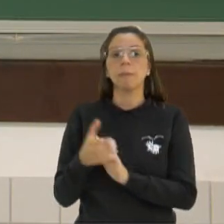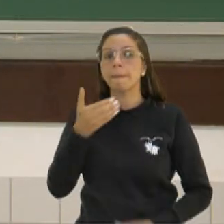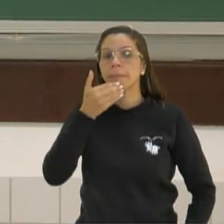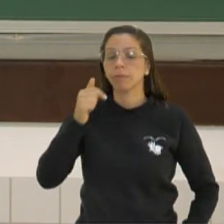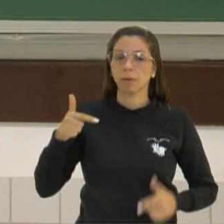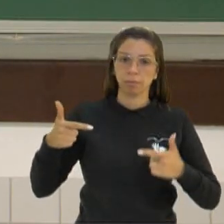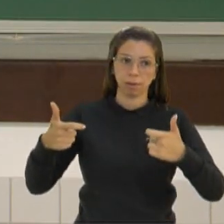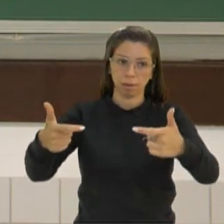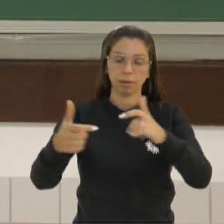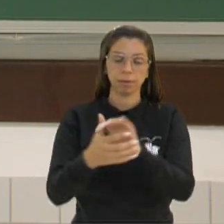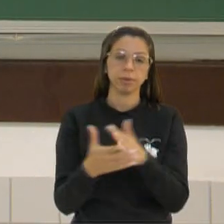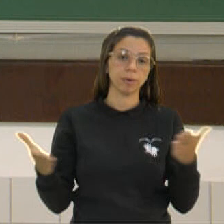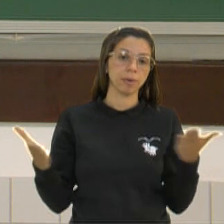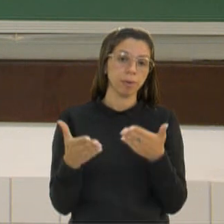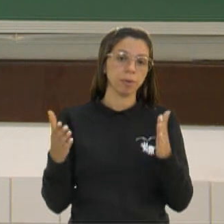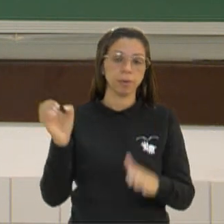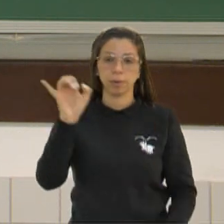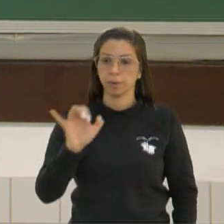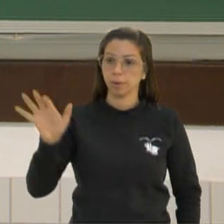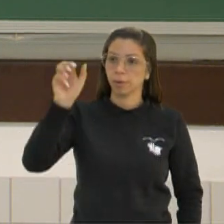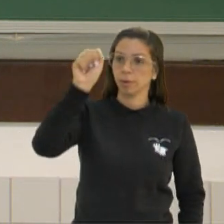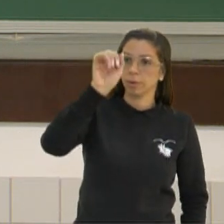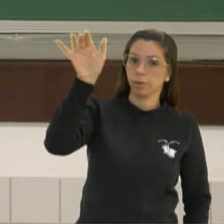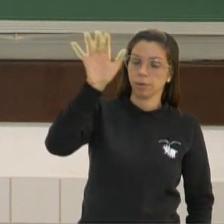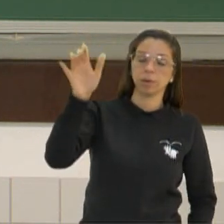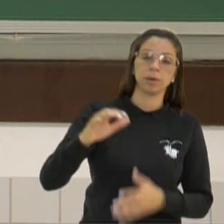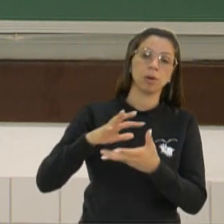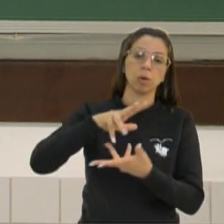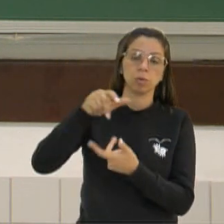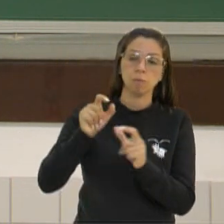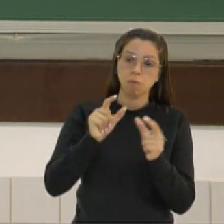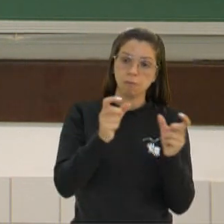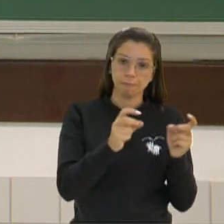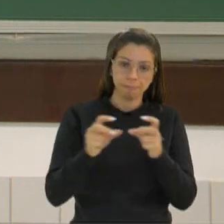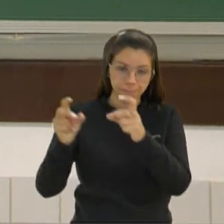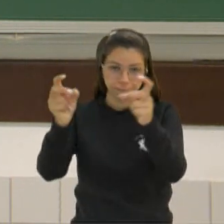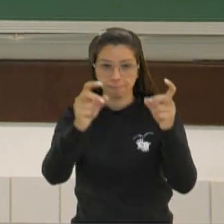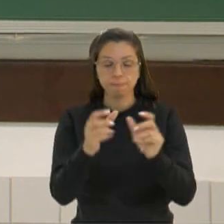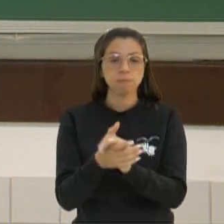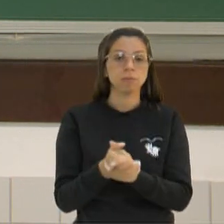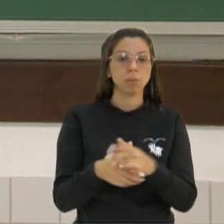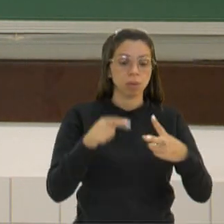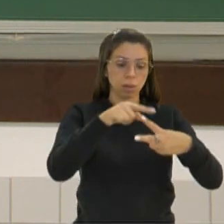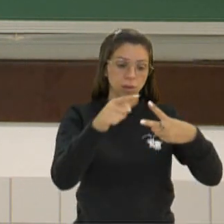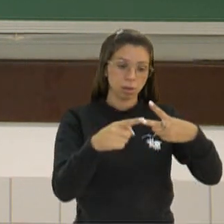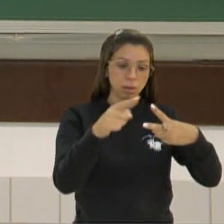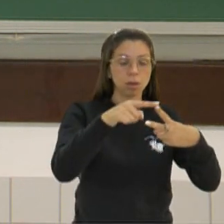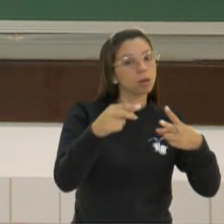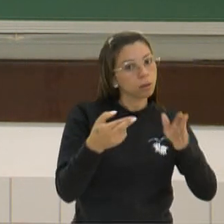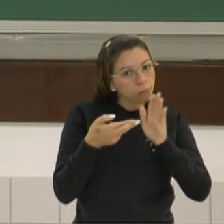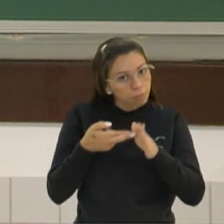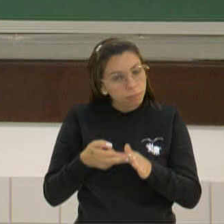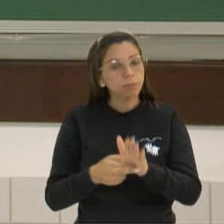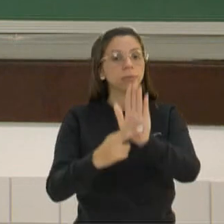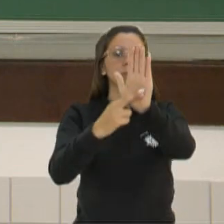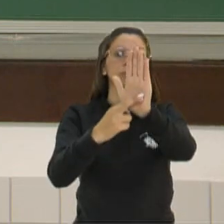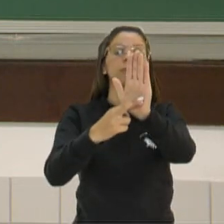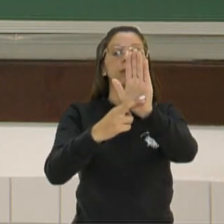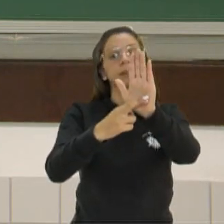Então hoje nós vimos aí a Europa e a Ásia no mundo globalizado, dois continentes que têm uma representatividade